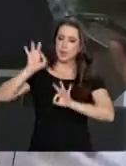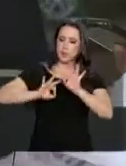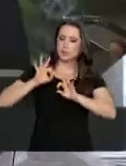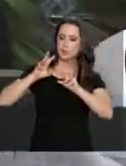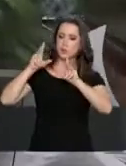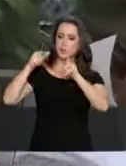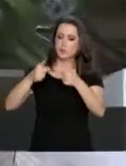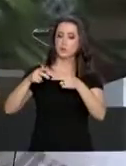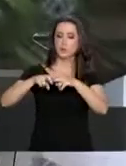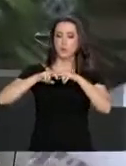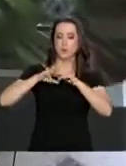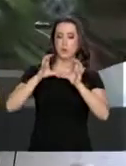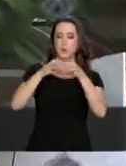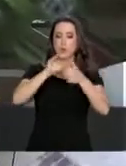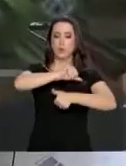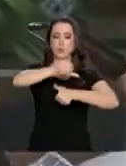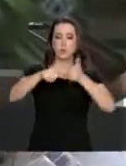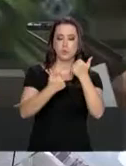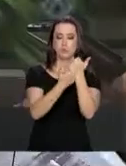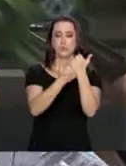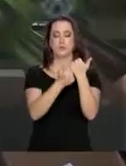pela transição.